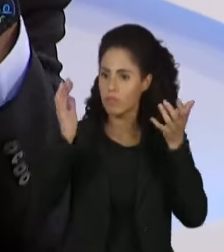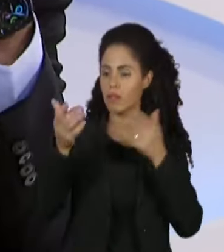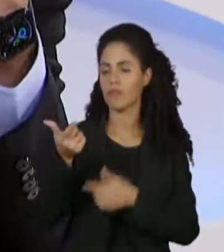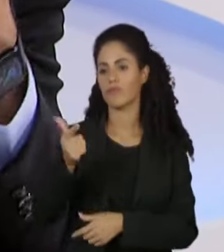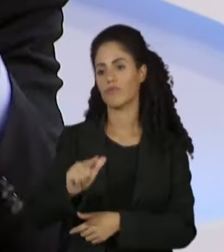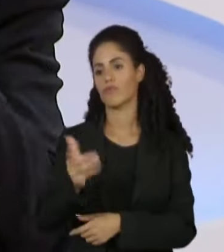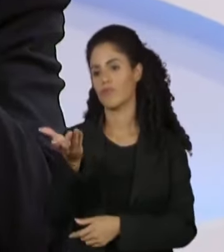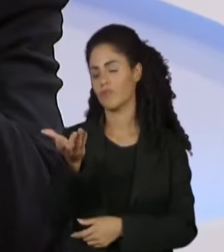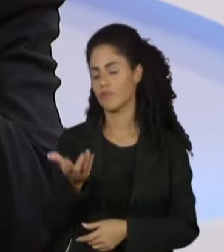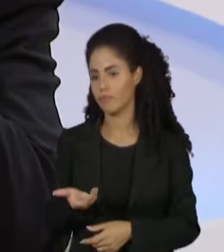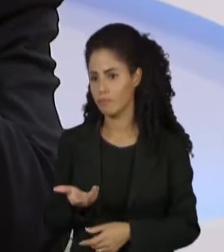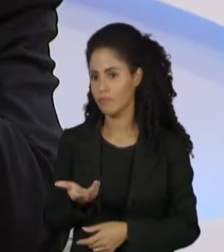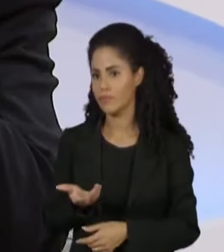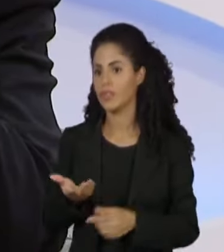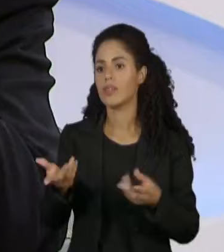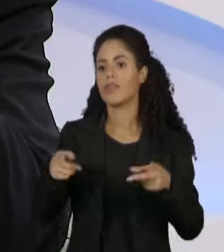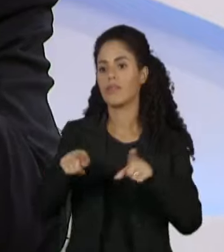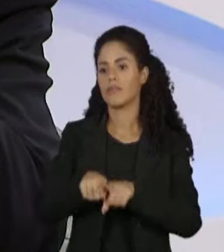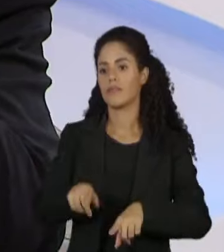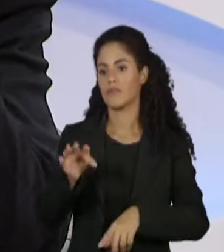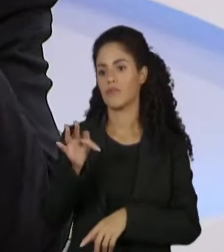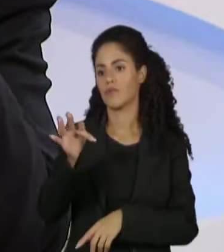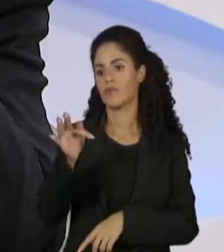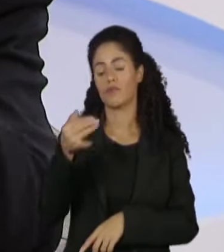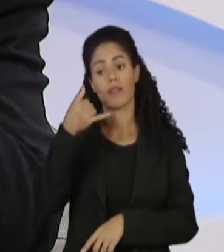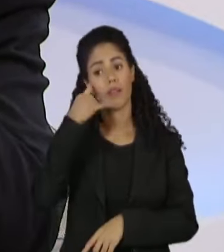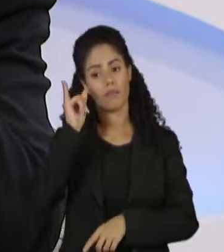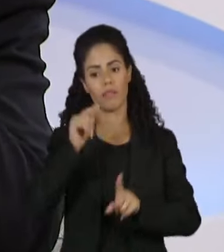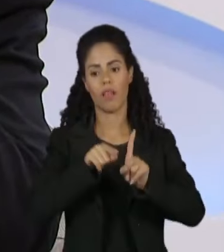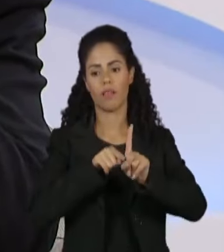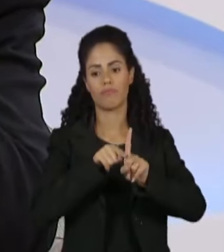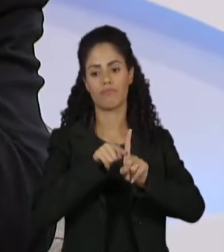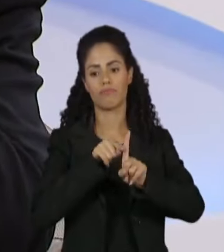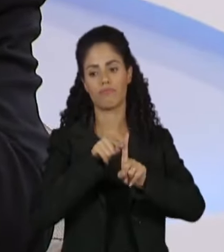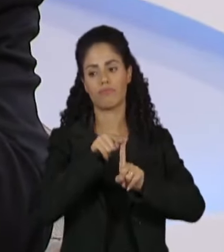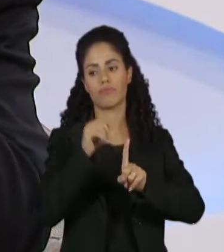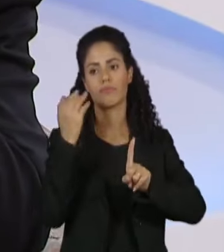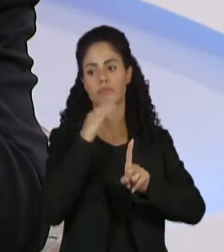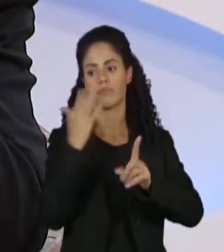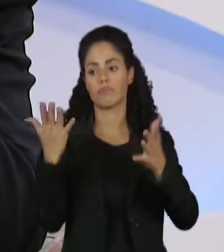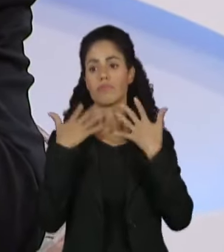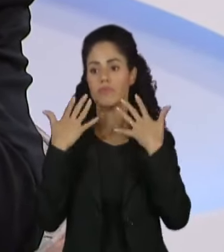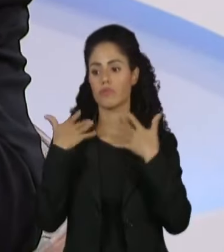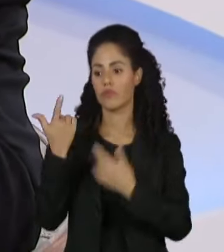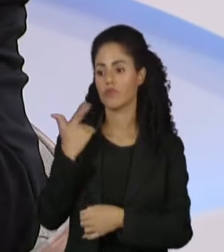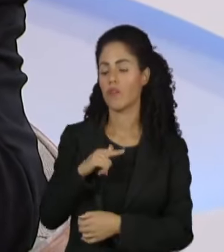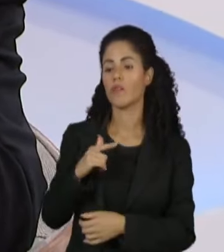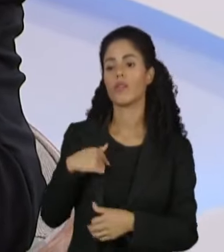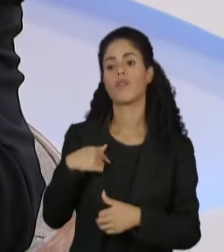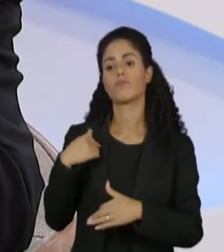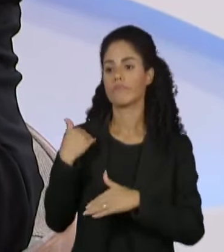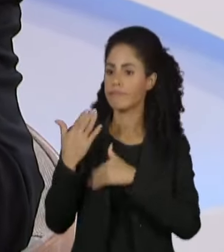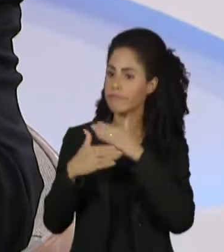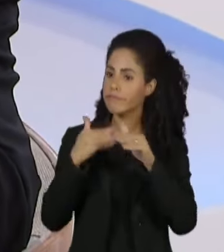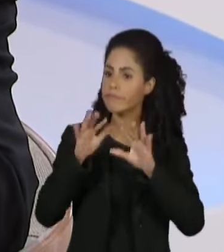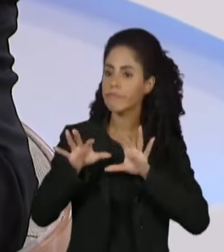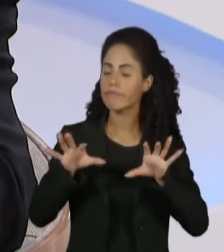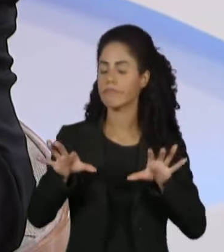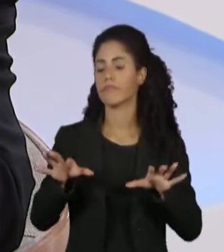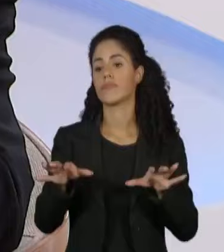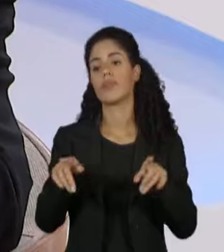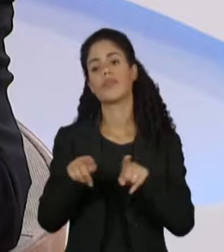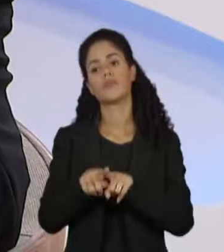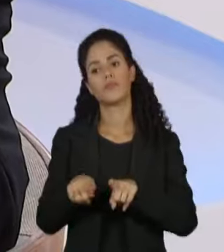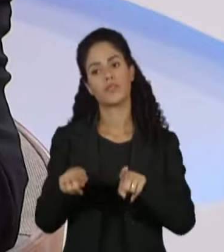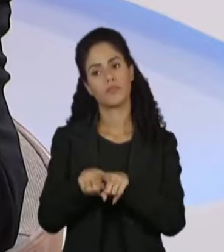que a precisa para crescimento maior no futuro. Então, isso impacta de uma forma relevante. Também é